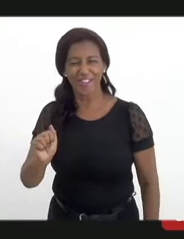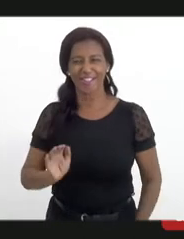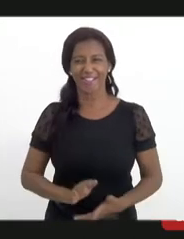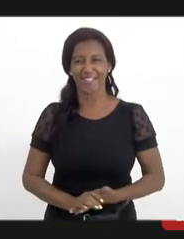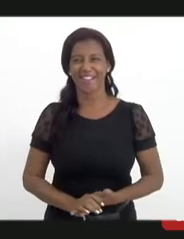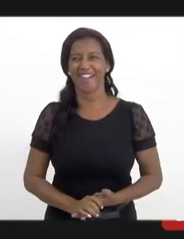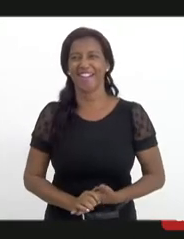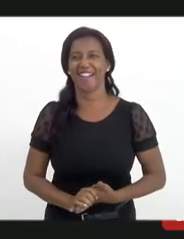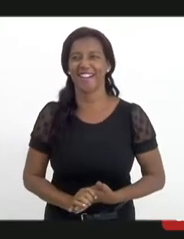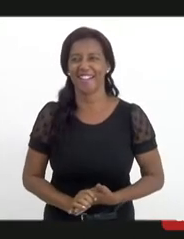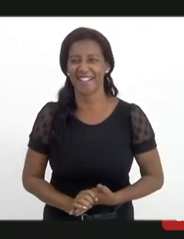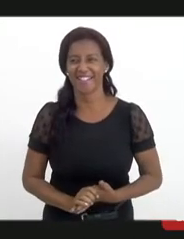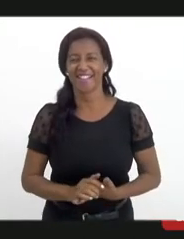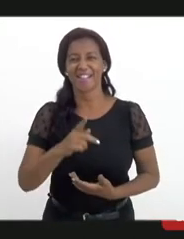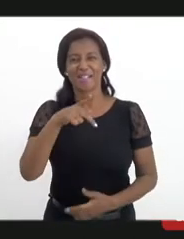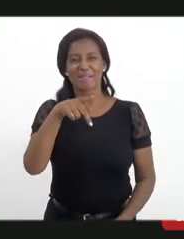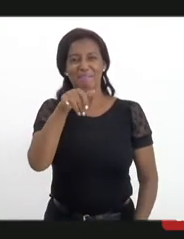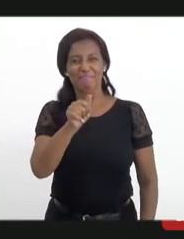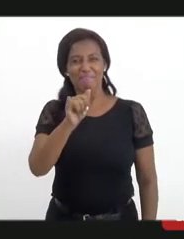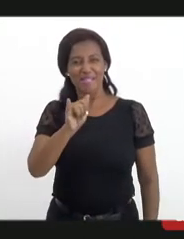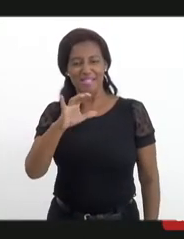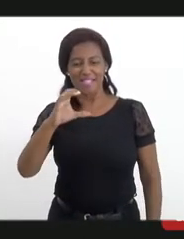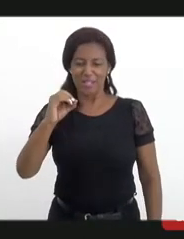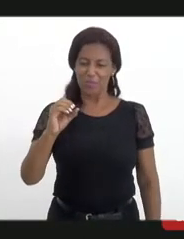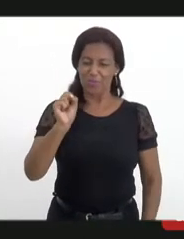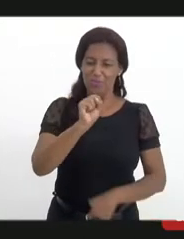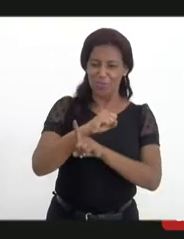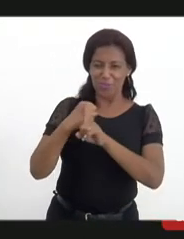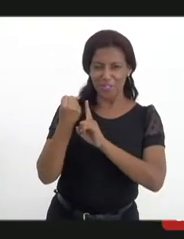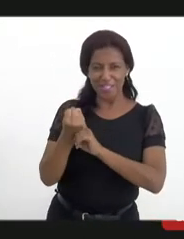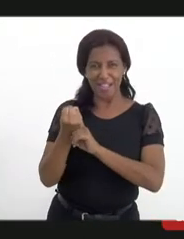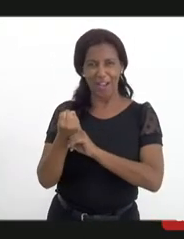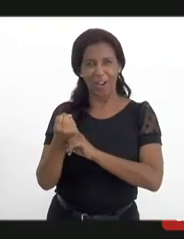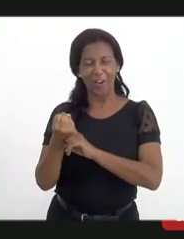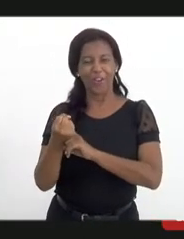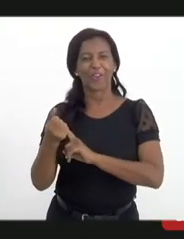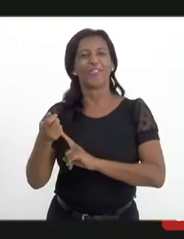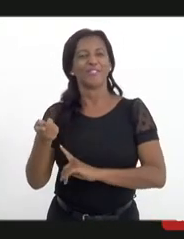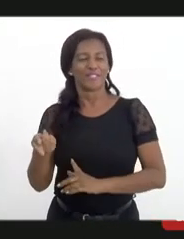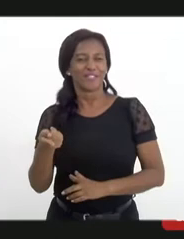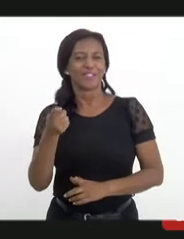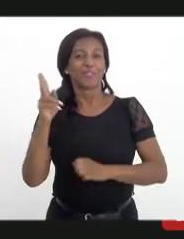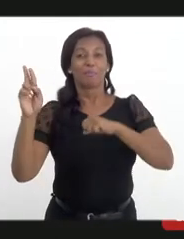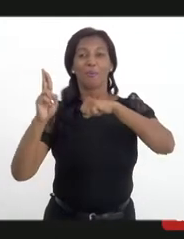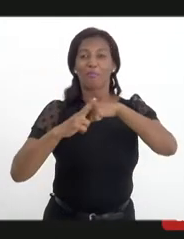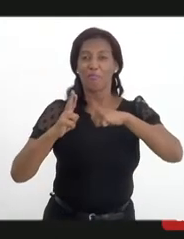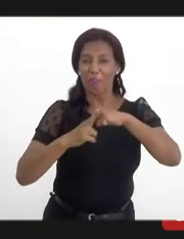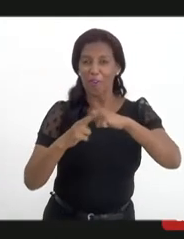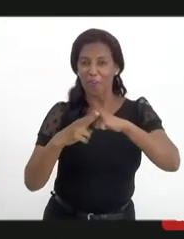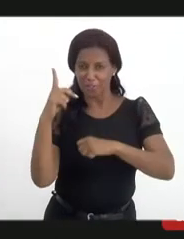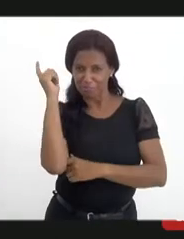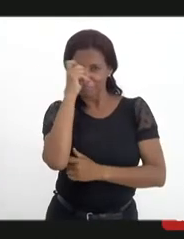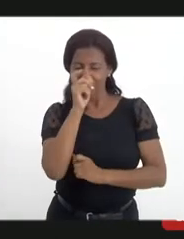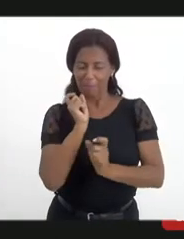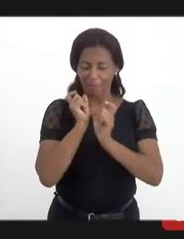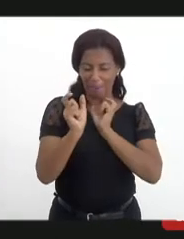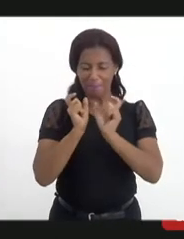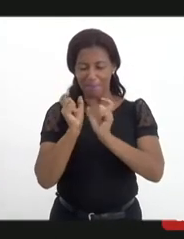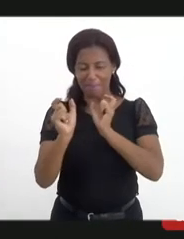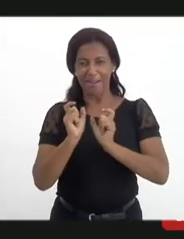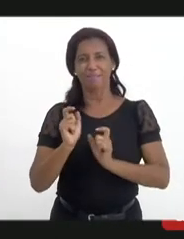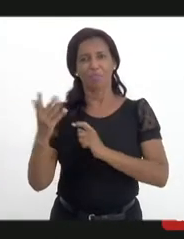Piscos social de álcool e droga de balfor roxo. Tem hora que sai, tem hora que não sai. Com auxílios